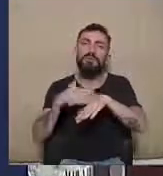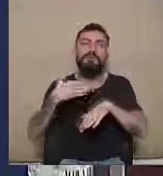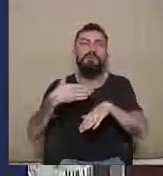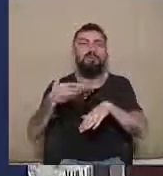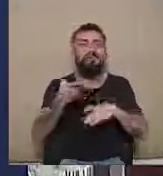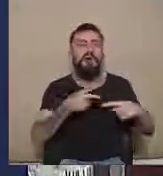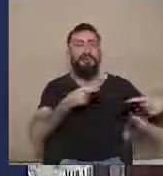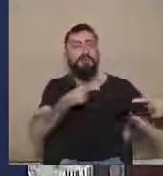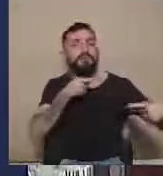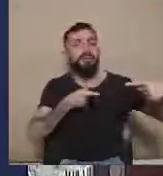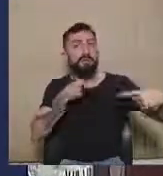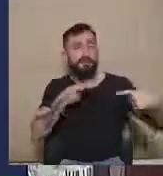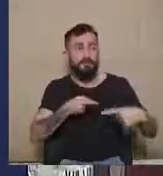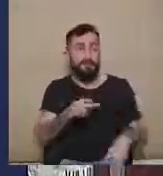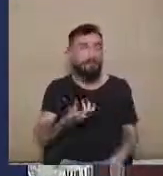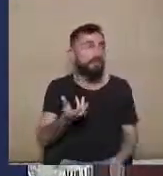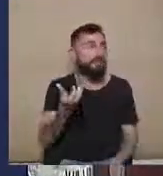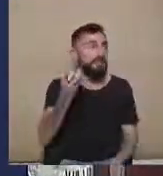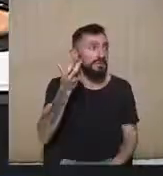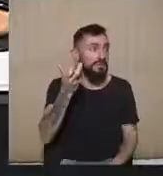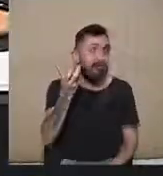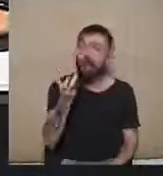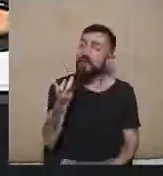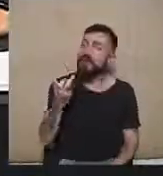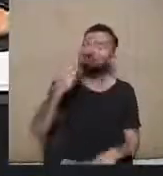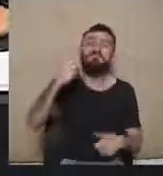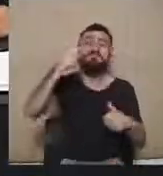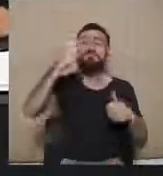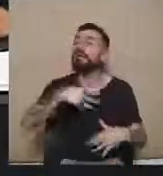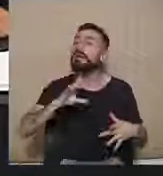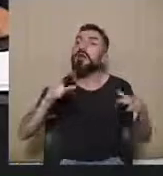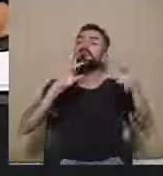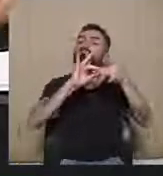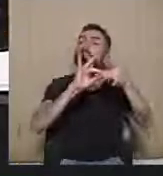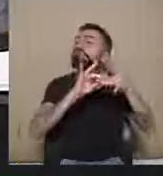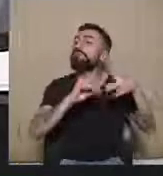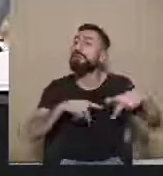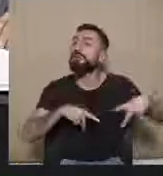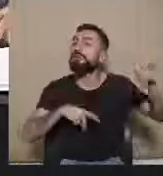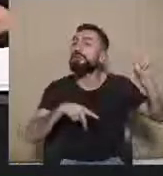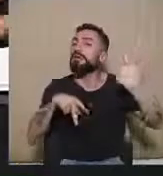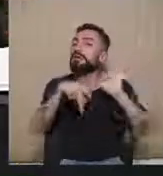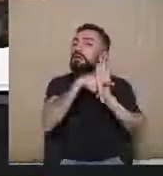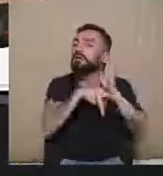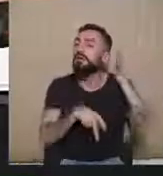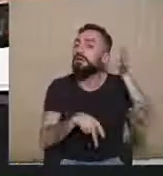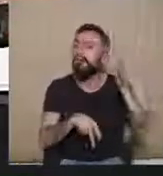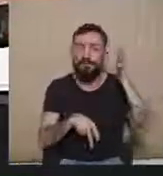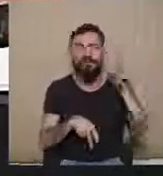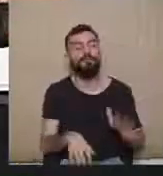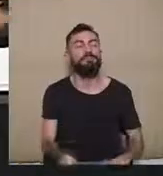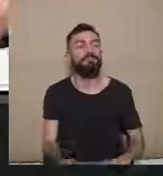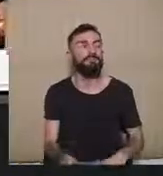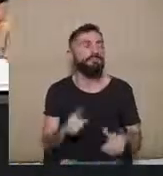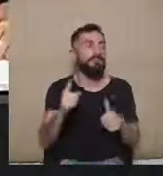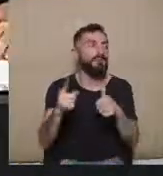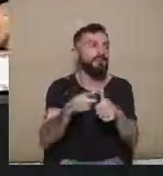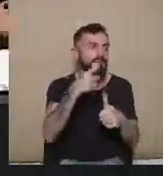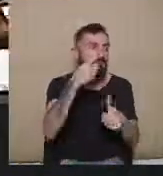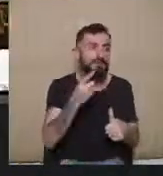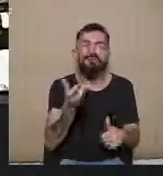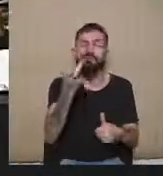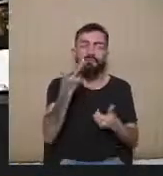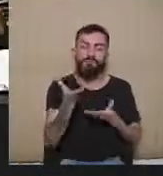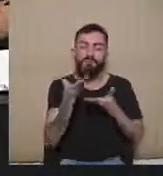consideração ao que foi falado pelo doutor Marcelo. Eu, inicialmente, gostaria de agradecer o convite que tive para vir nessa